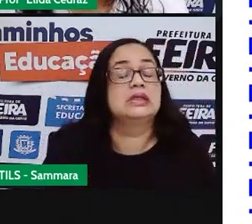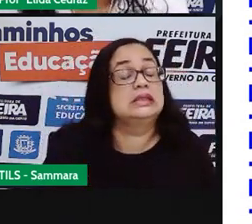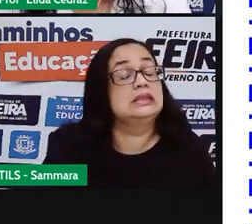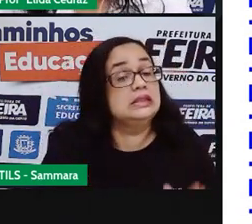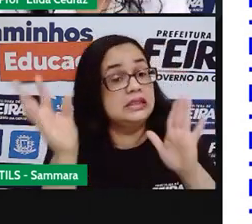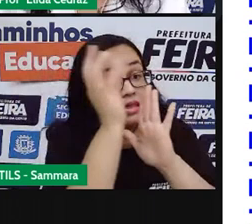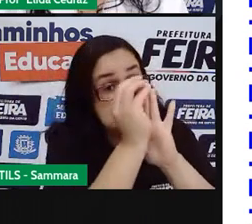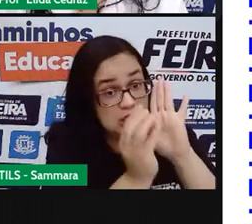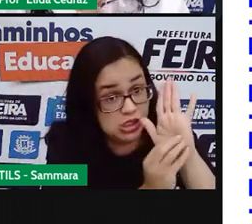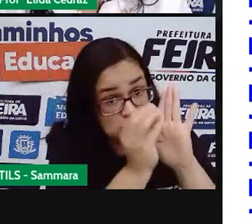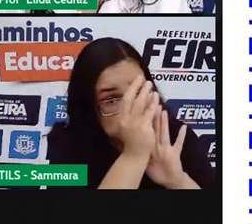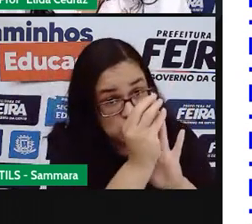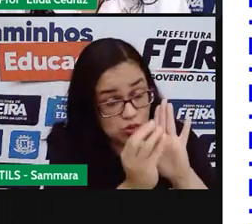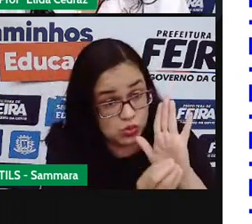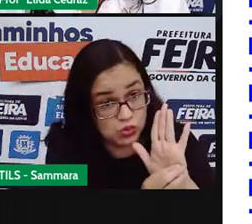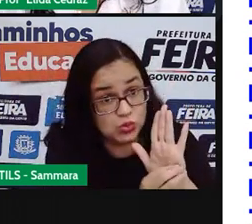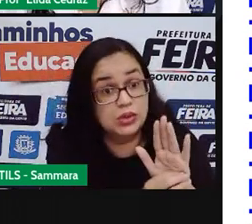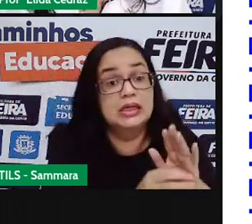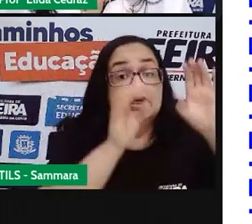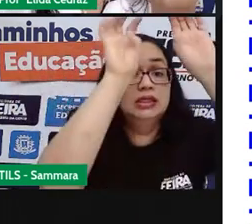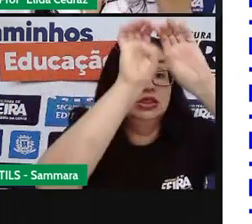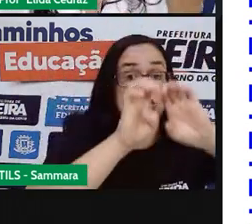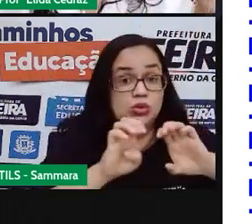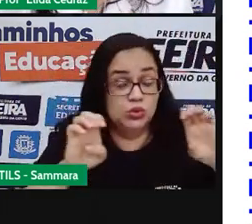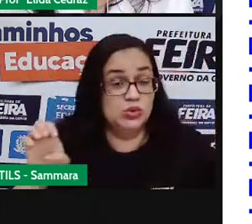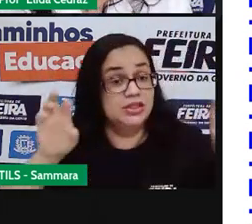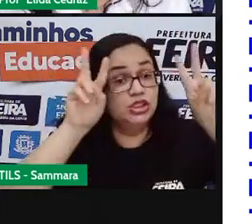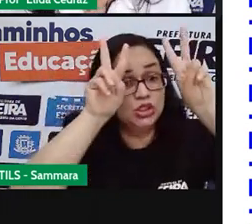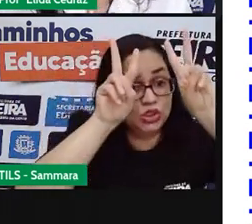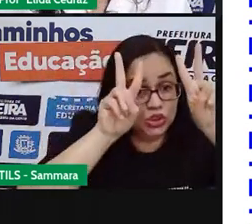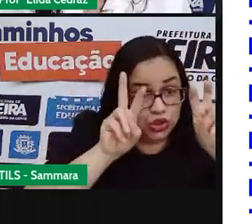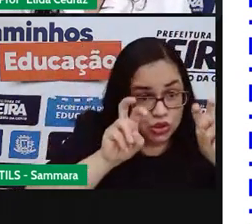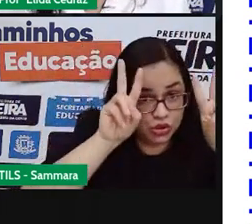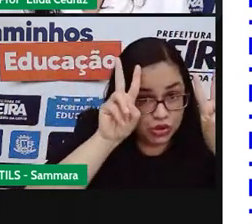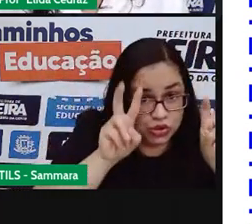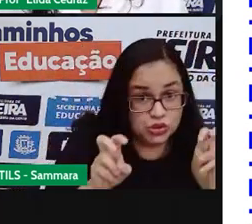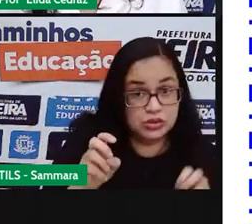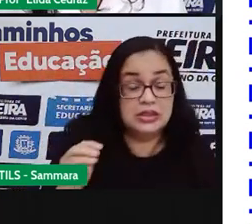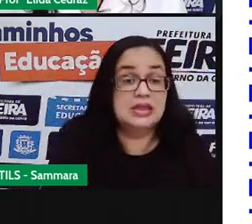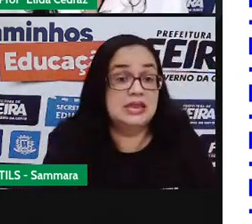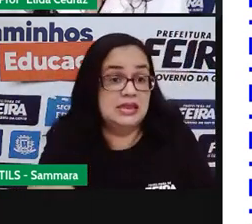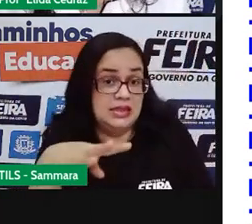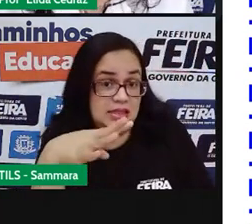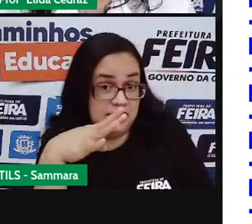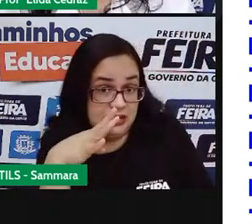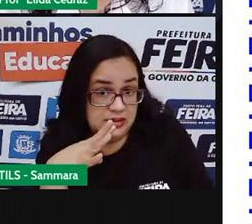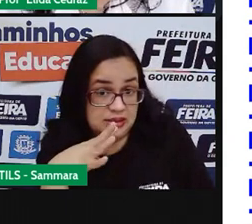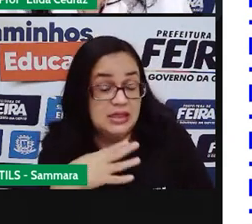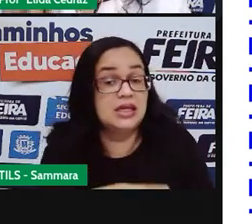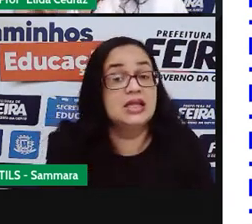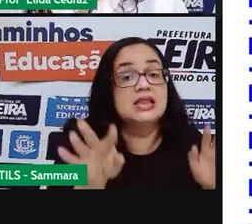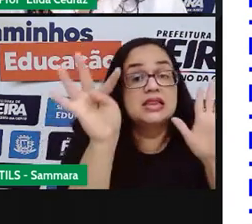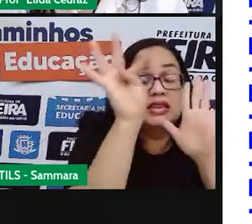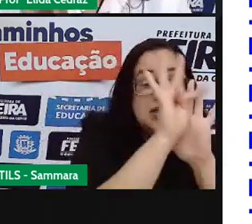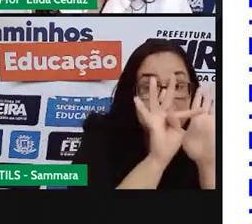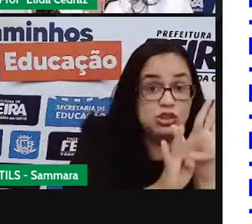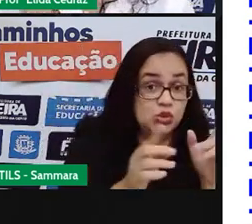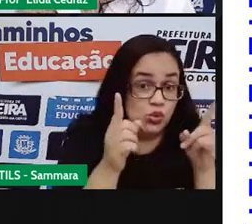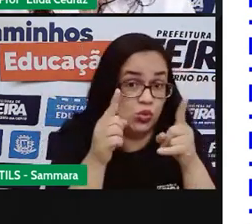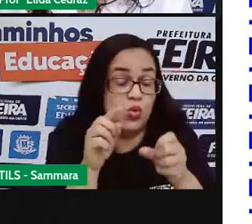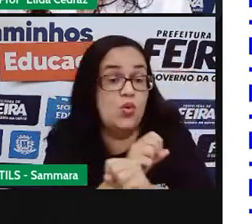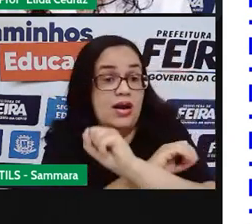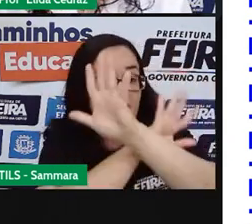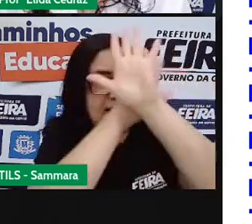Resumindo, a estrutura tem título para chamar a atenção, o texto curto,